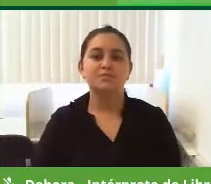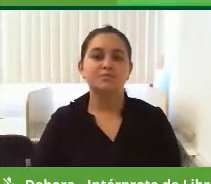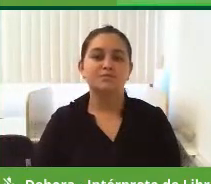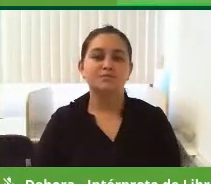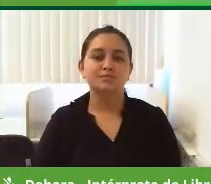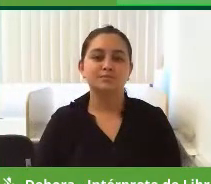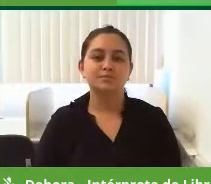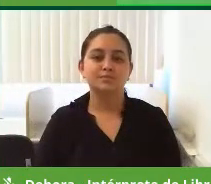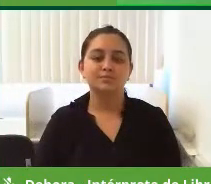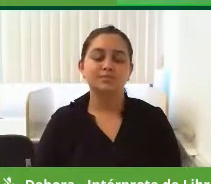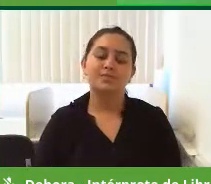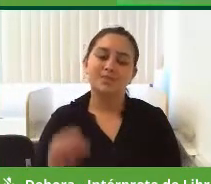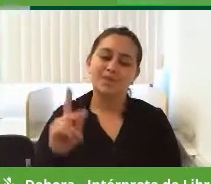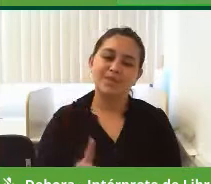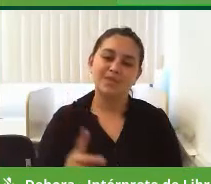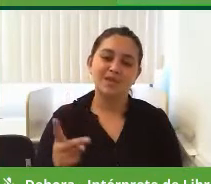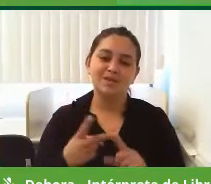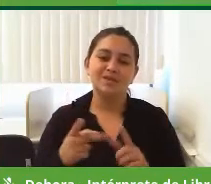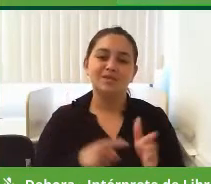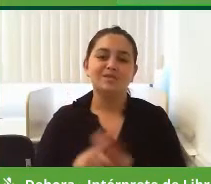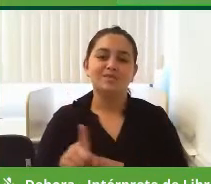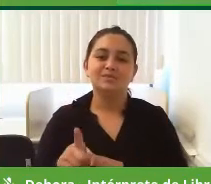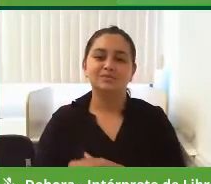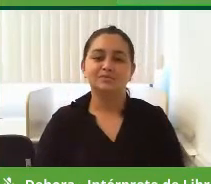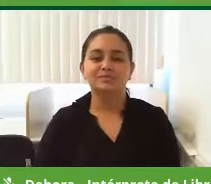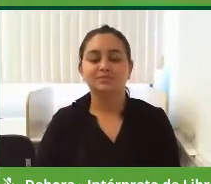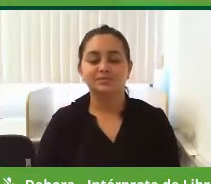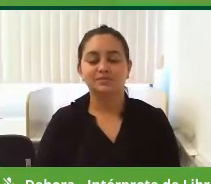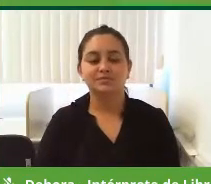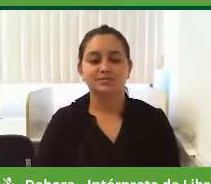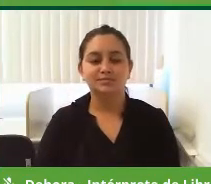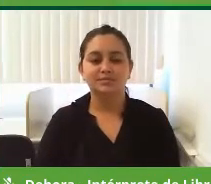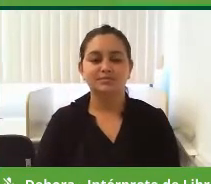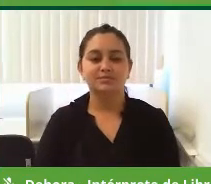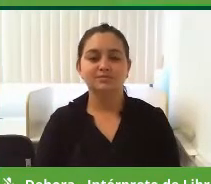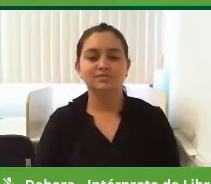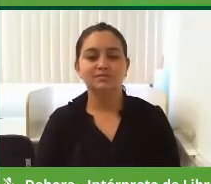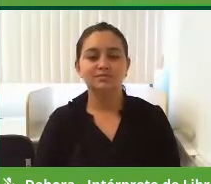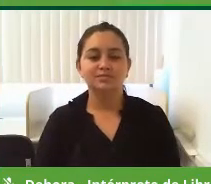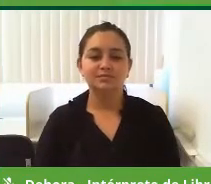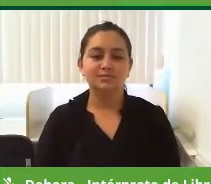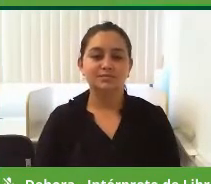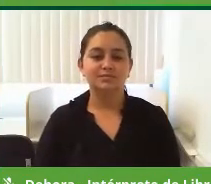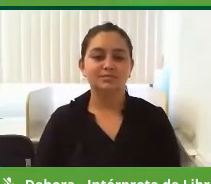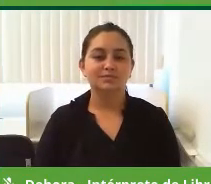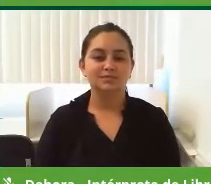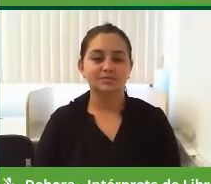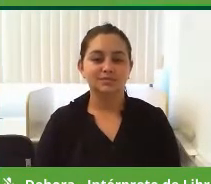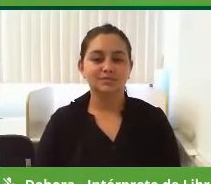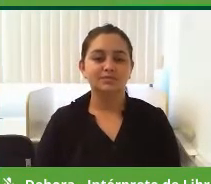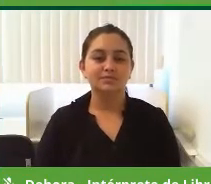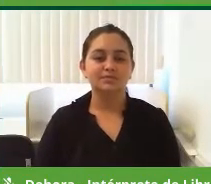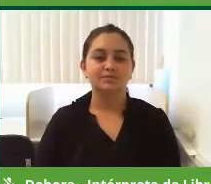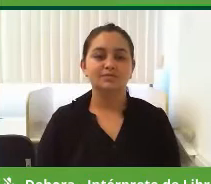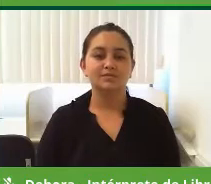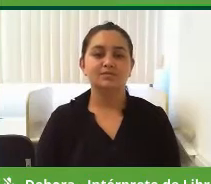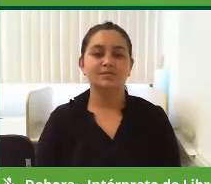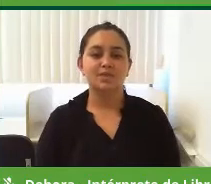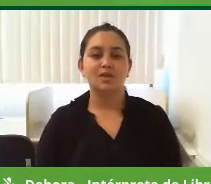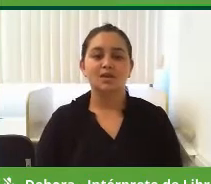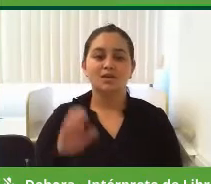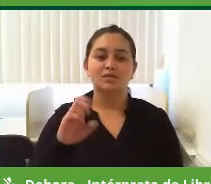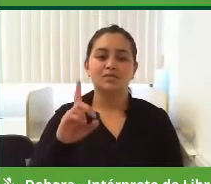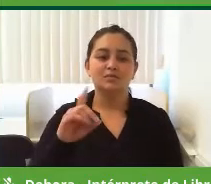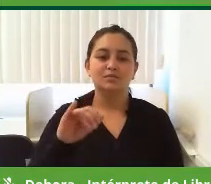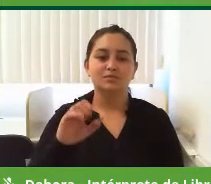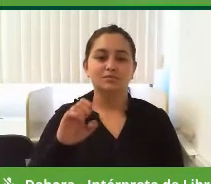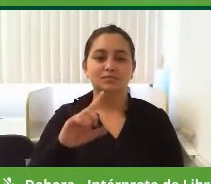Perfeito, candidato, vamos para a segunda pergunta então, segunda pergunta é do Edélcio José da Silva,